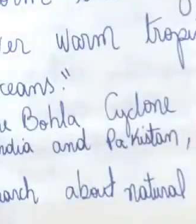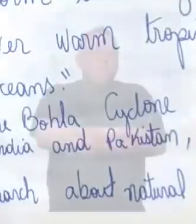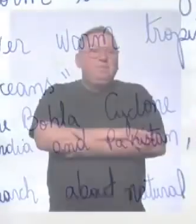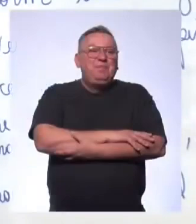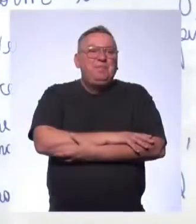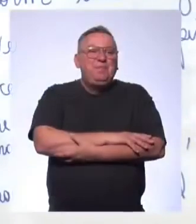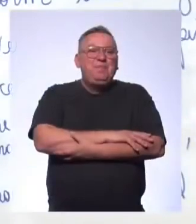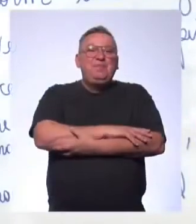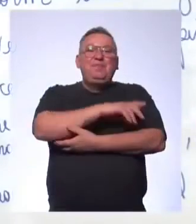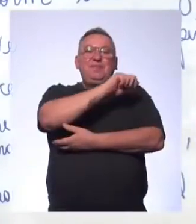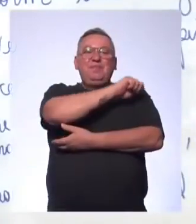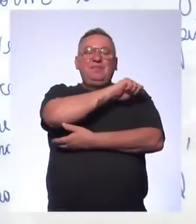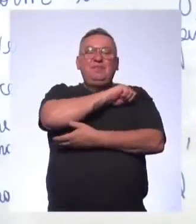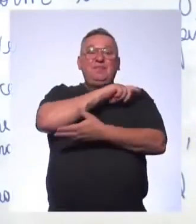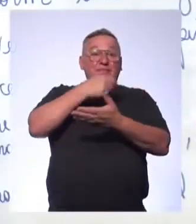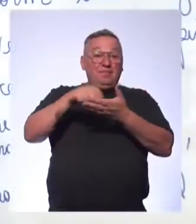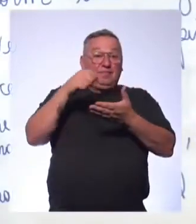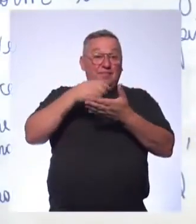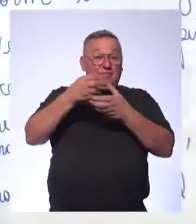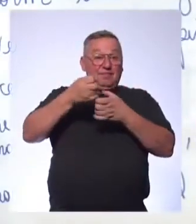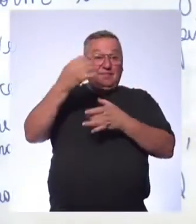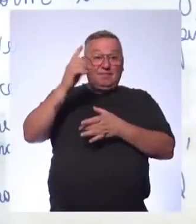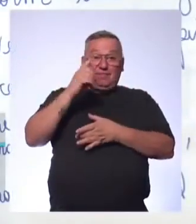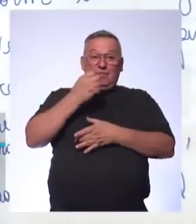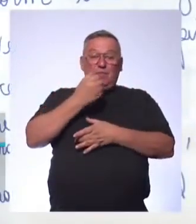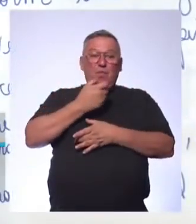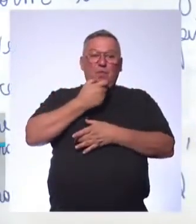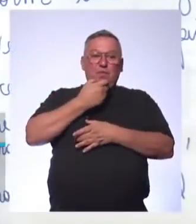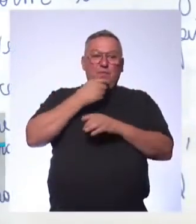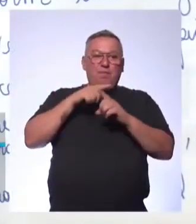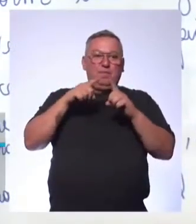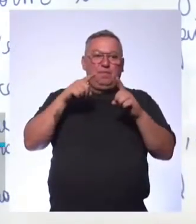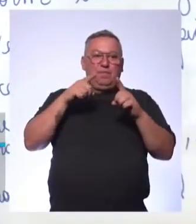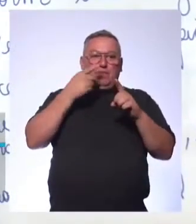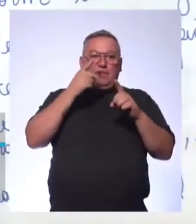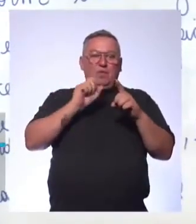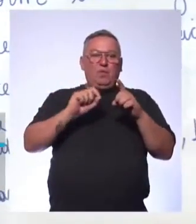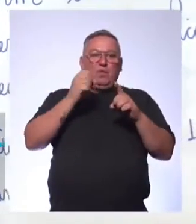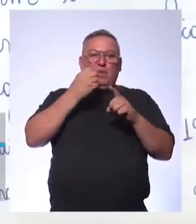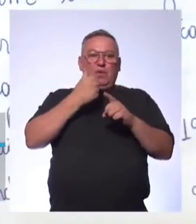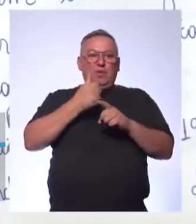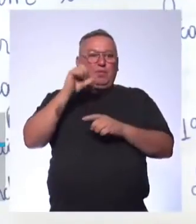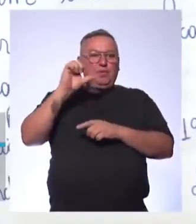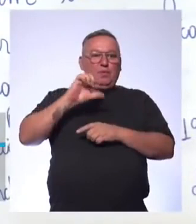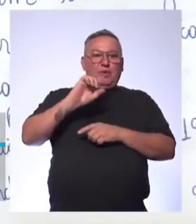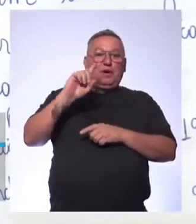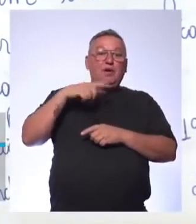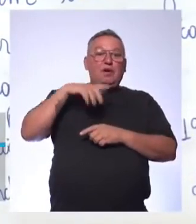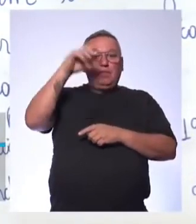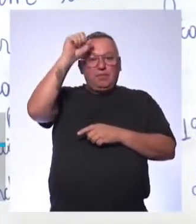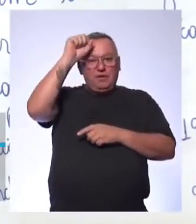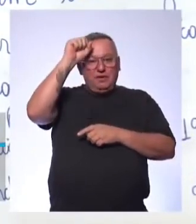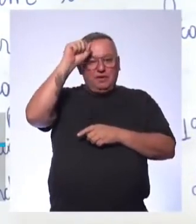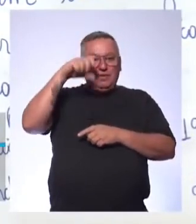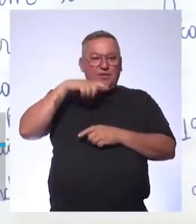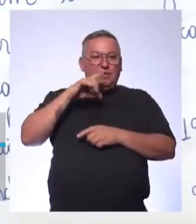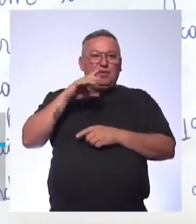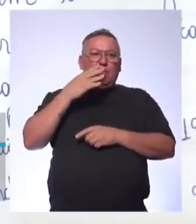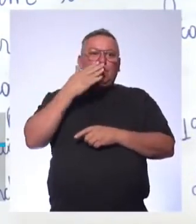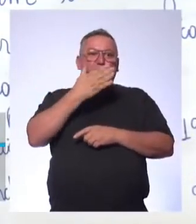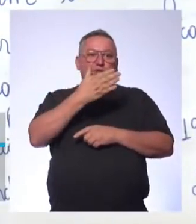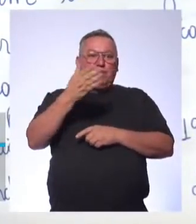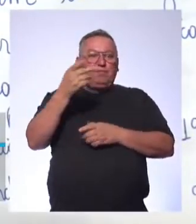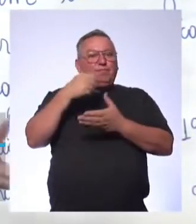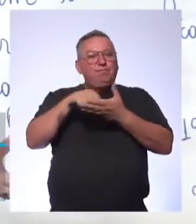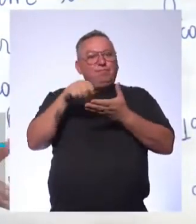Gente, uma aluneta Escreveu assim no chat Eu não sou boa em inglês Mas aqui a gente não tá falando Que é bom Quem é ruim A gente tá aprendendo E eu só pedi pra